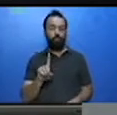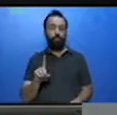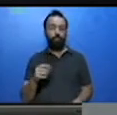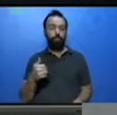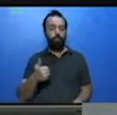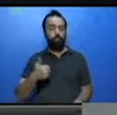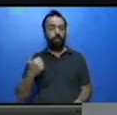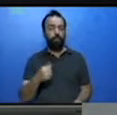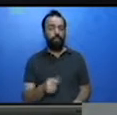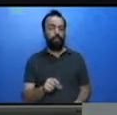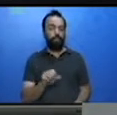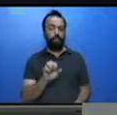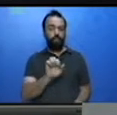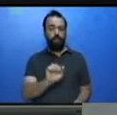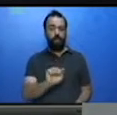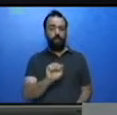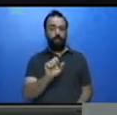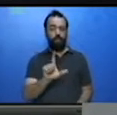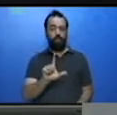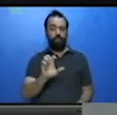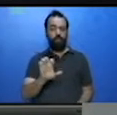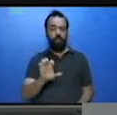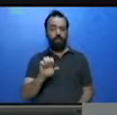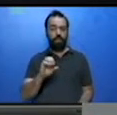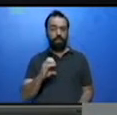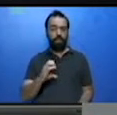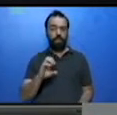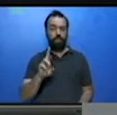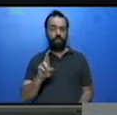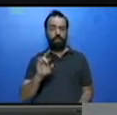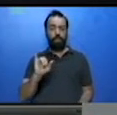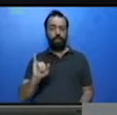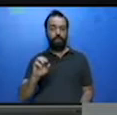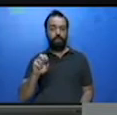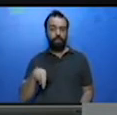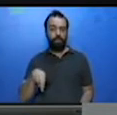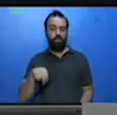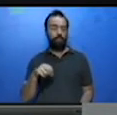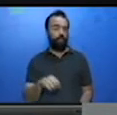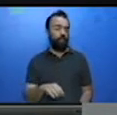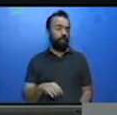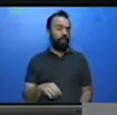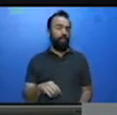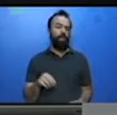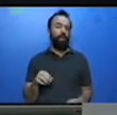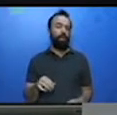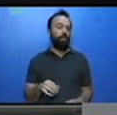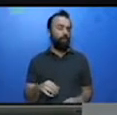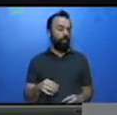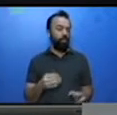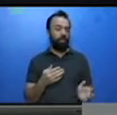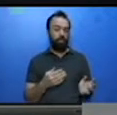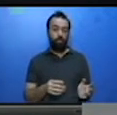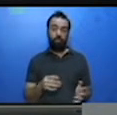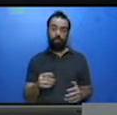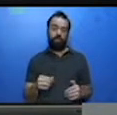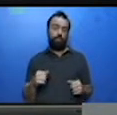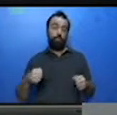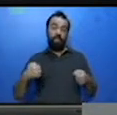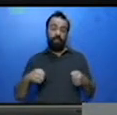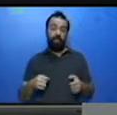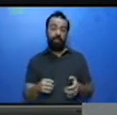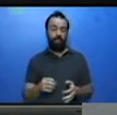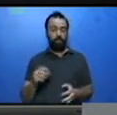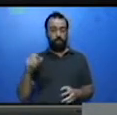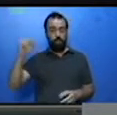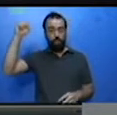são as informações que obtivemos lá do anexo? Ah, muito sol e